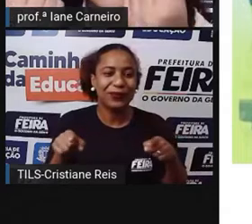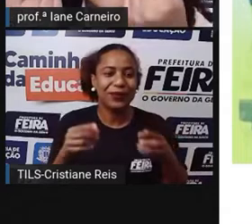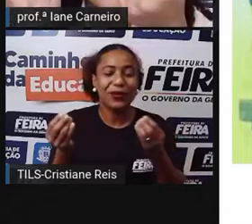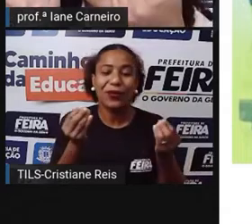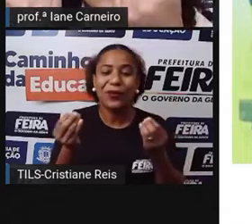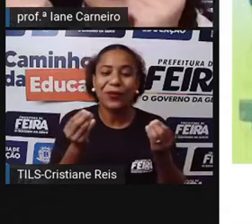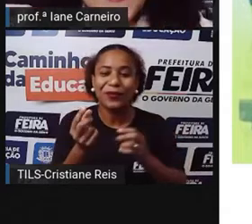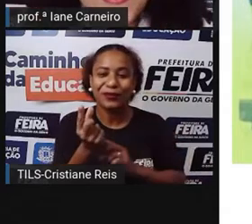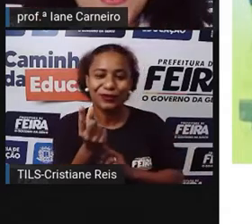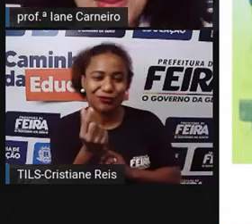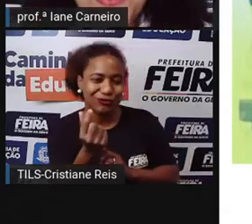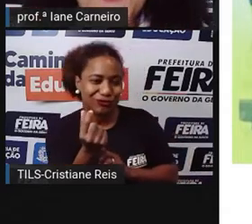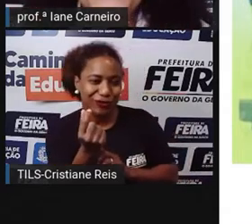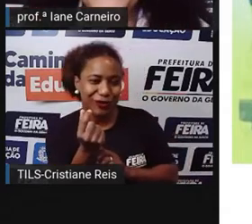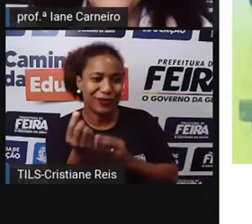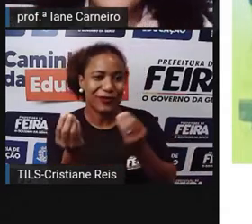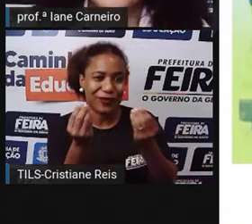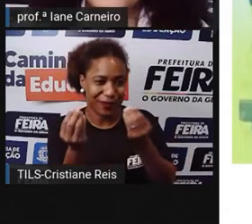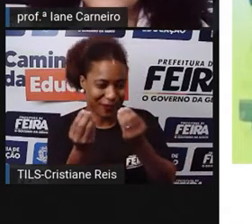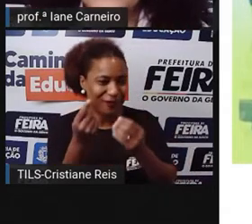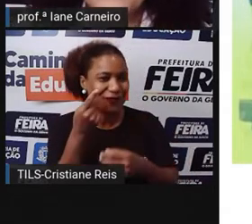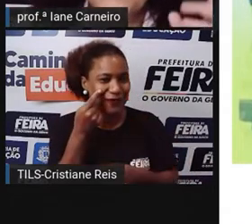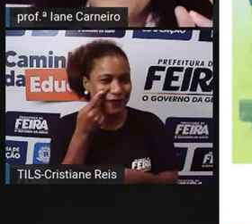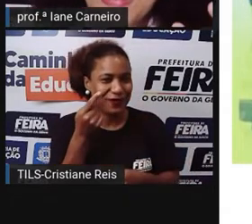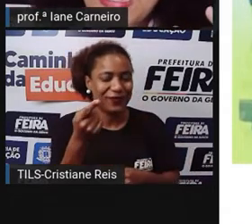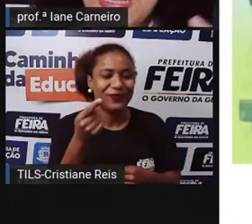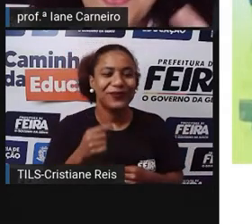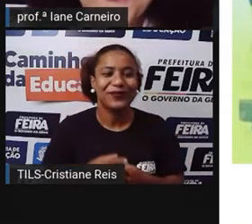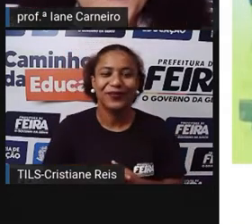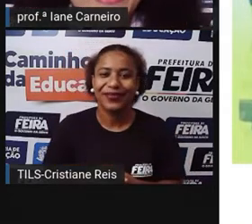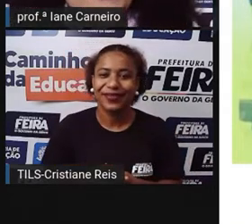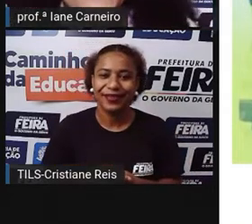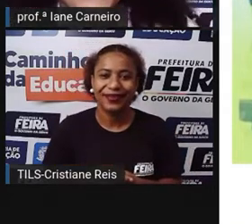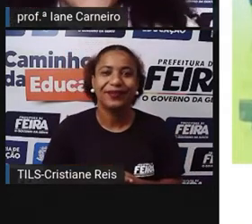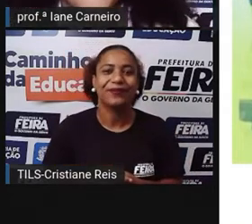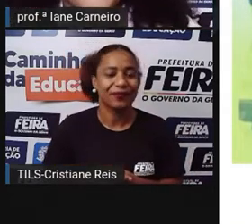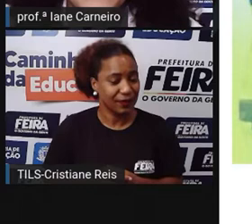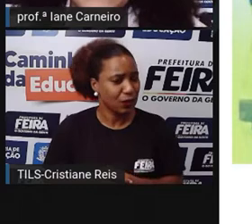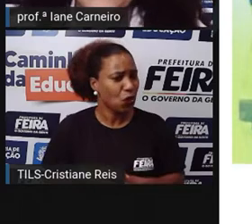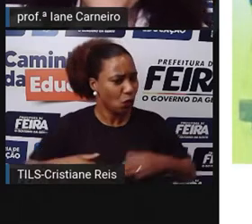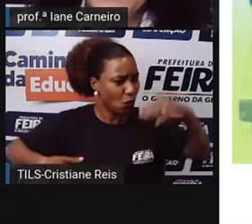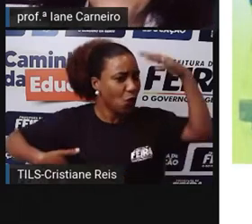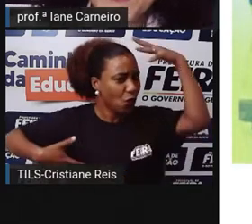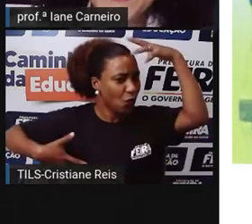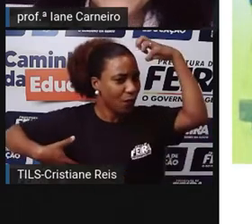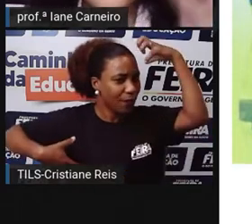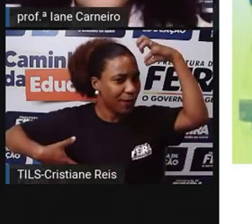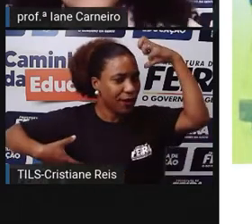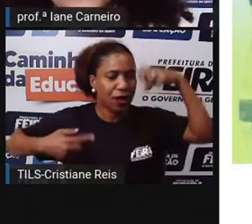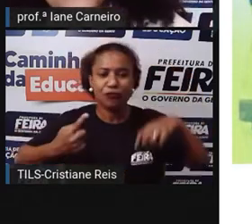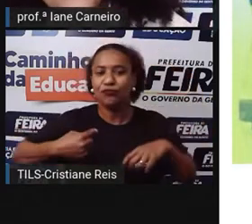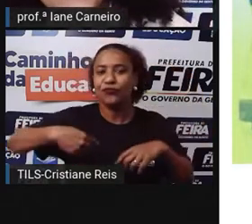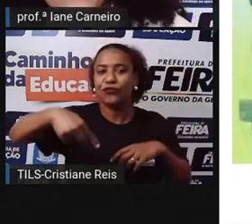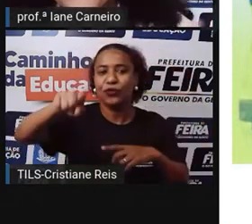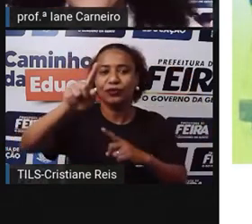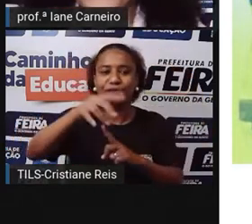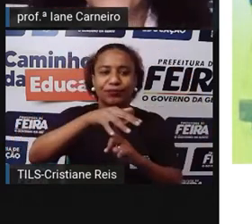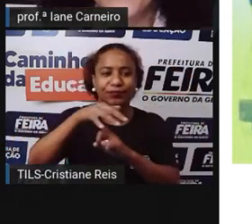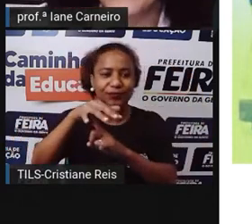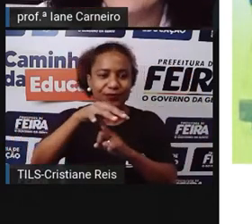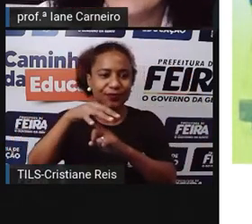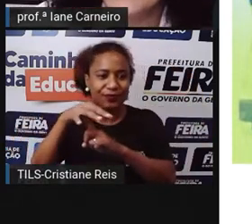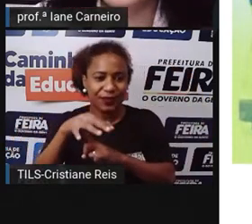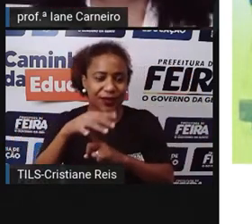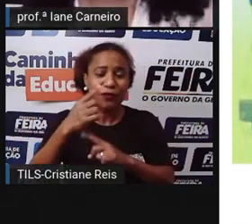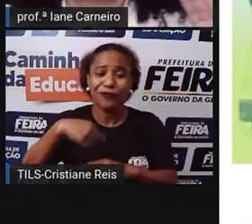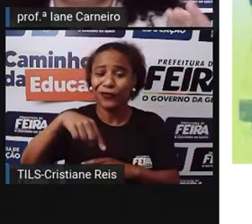Do dinheiro Tá bom? Então olha só Macaco Foi a feira Macaco Foi a feira Não tinha que comprar Comprou